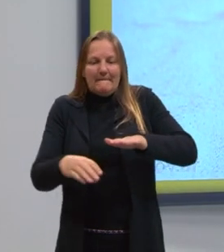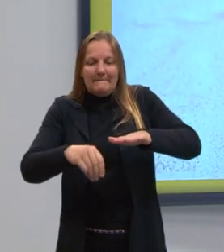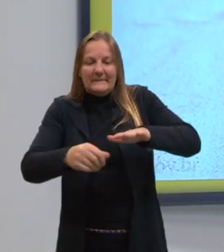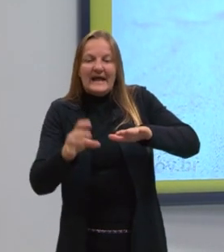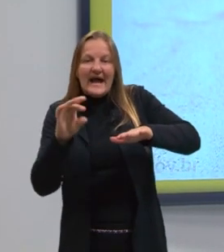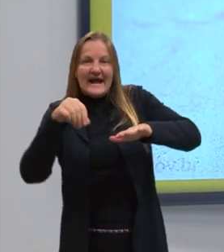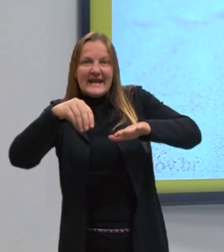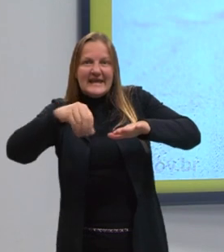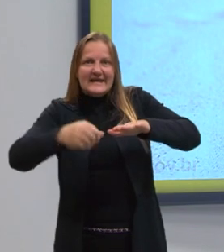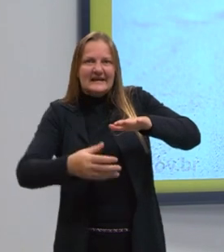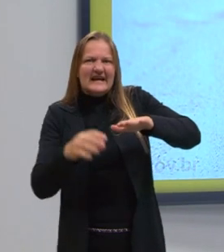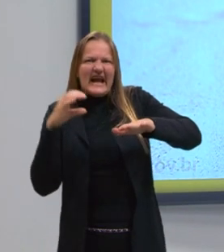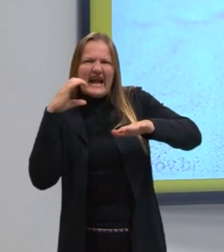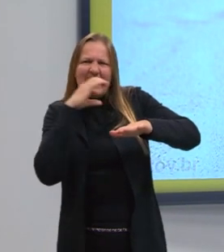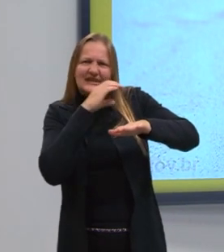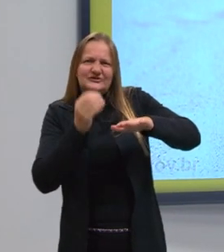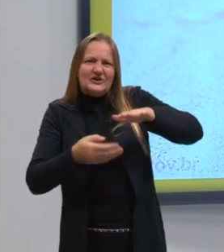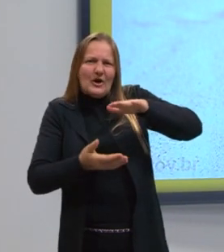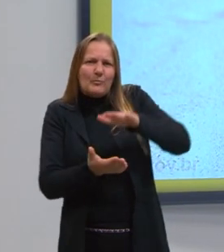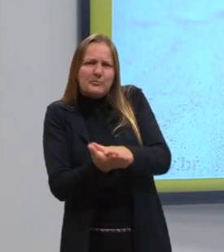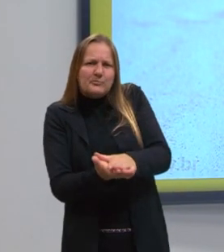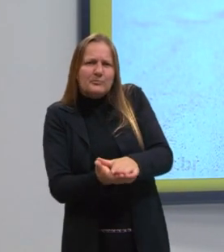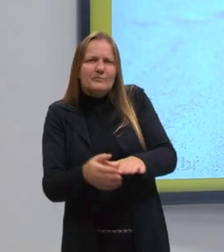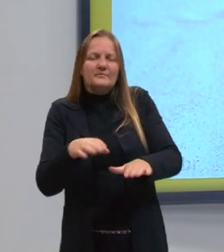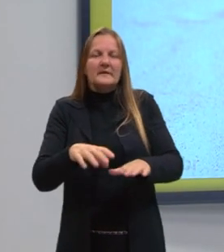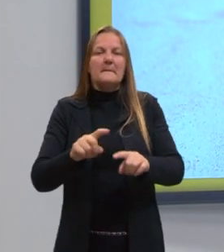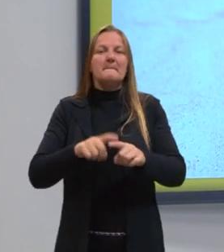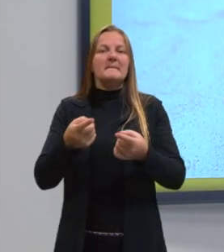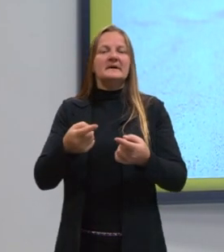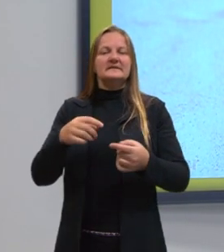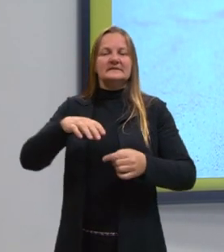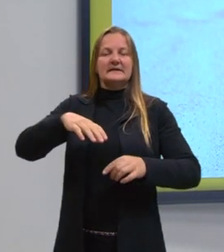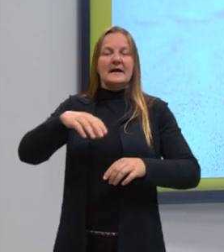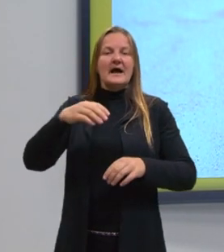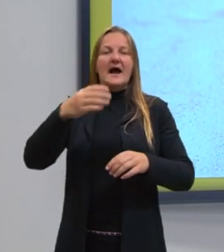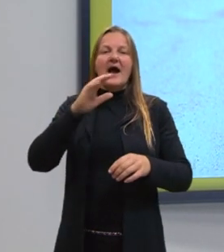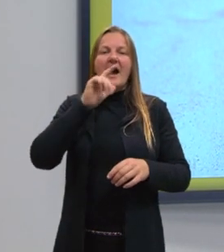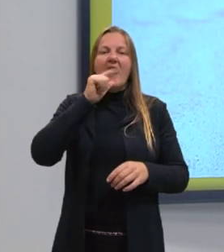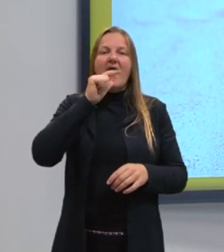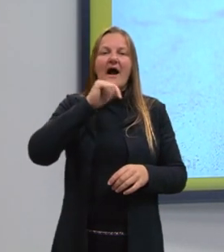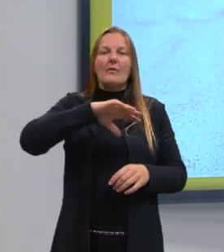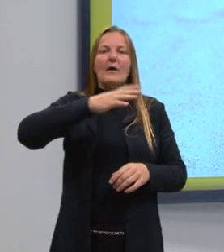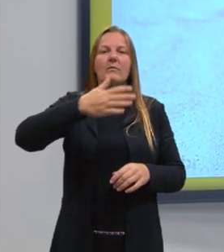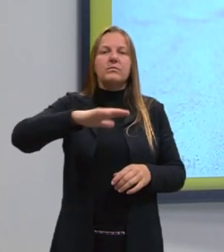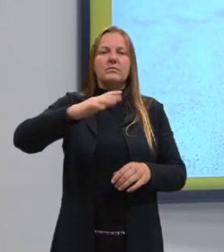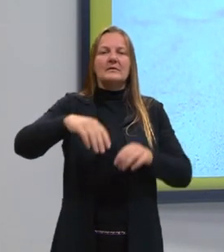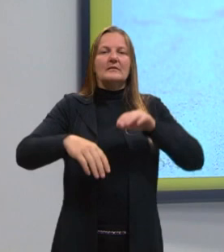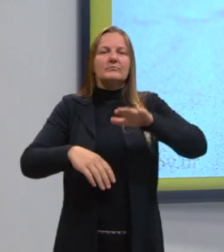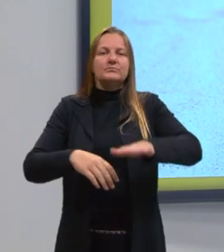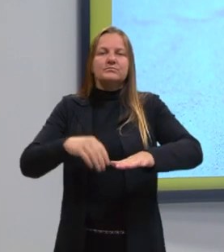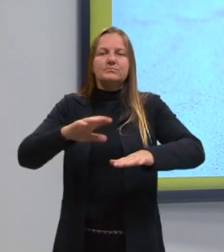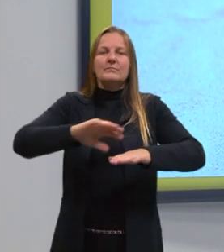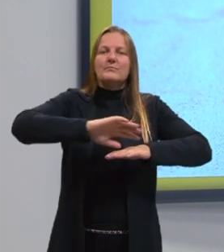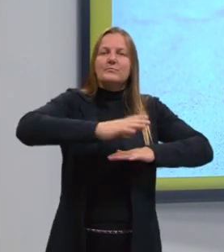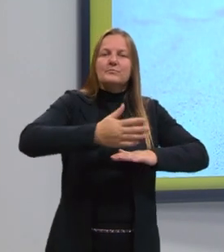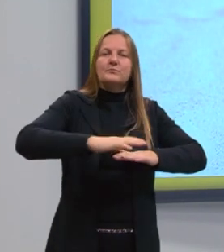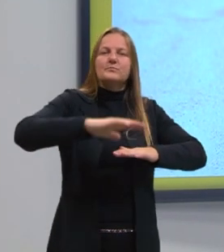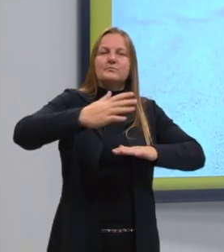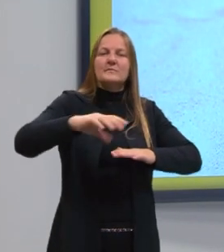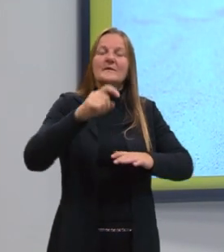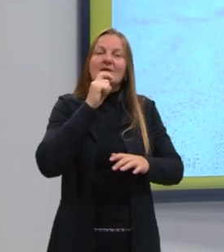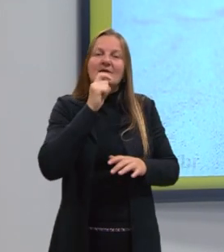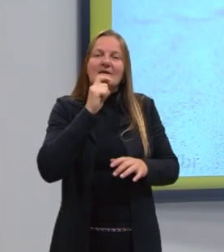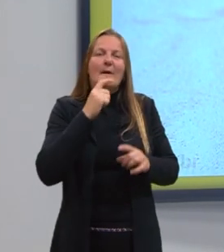contato com a areia? Mas, quando entramos no mar, sentimos a água ainda gelada. Então,